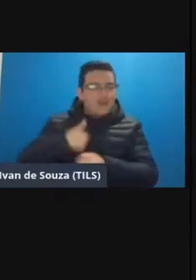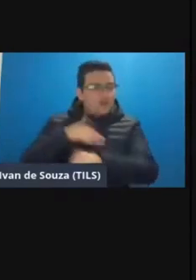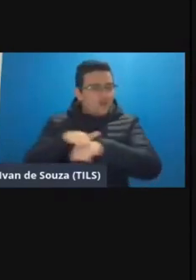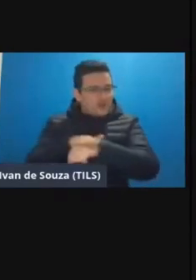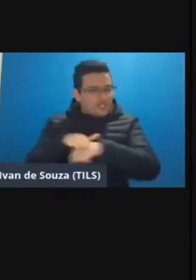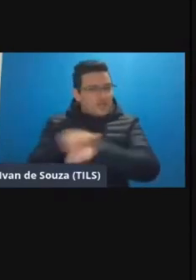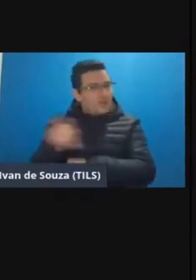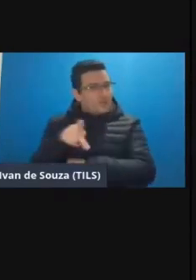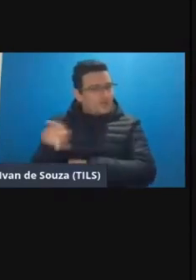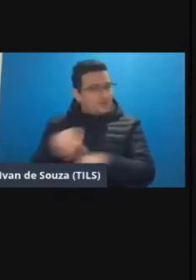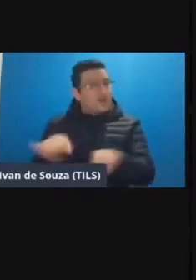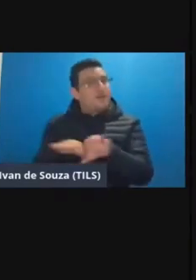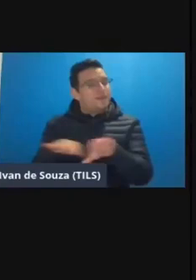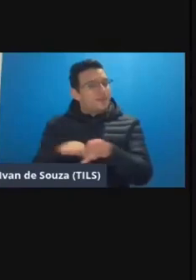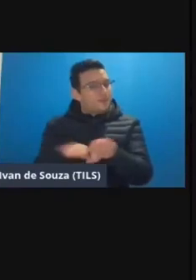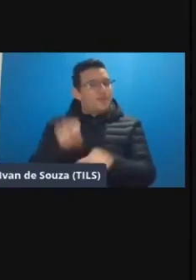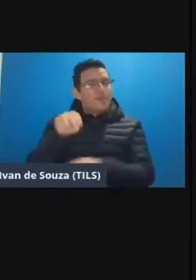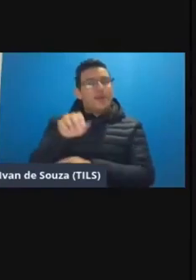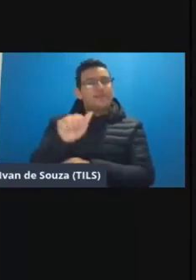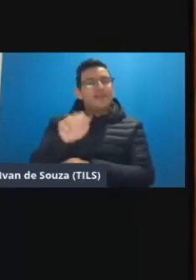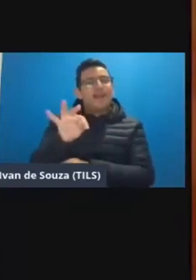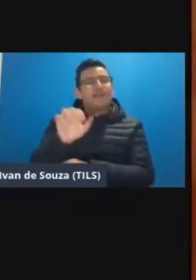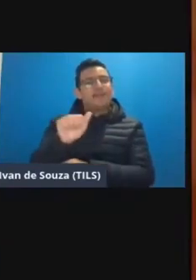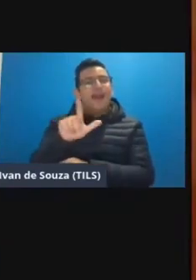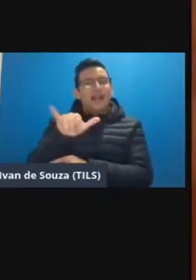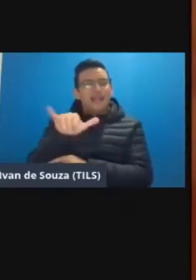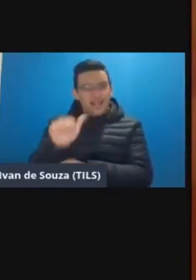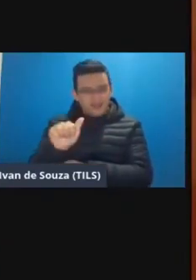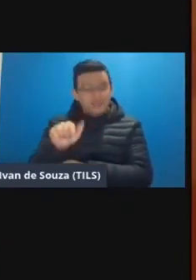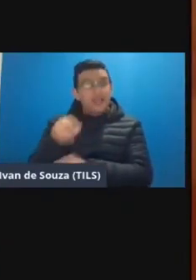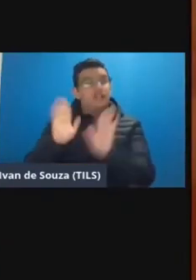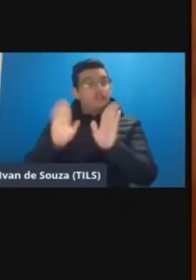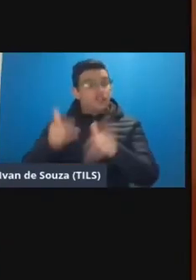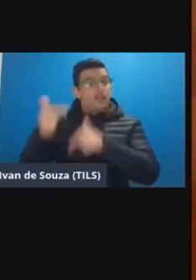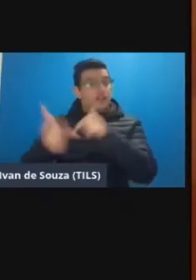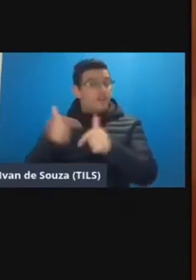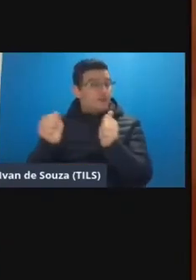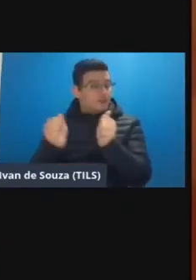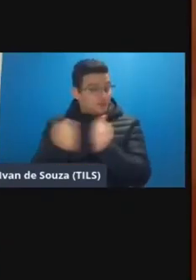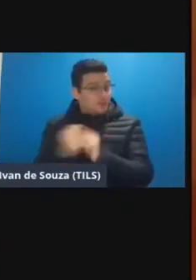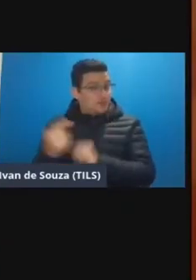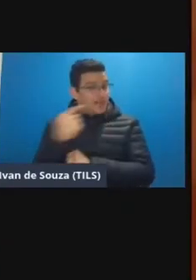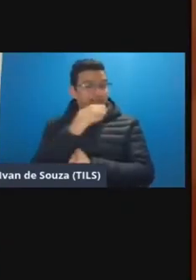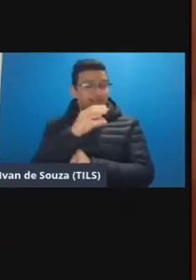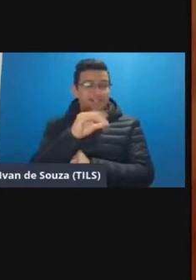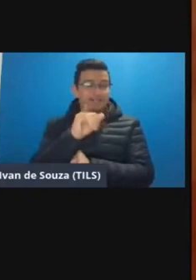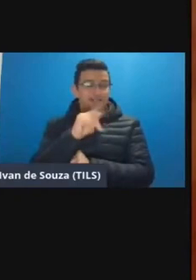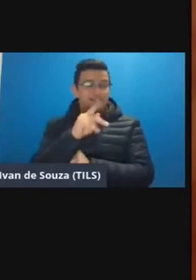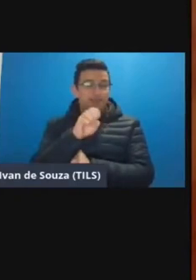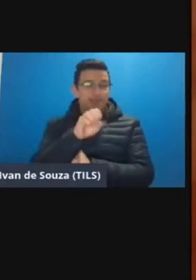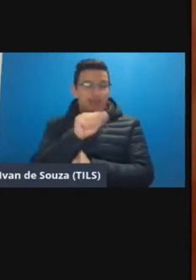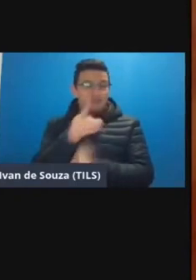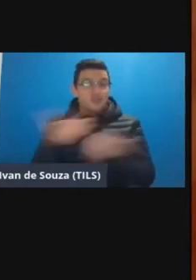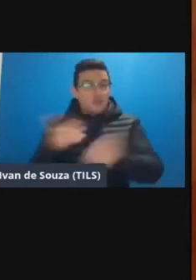Giovana e também com a Natália Savione a Natália que já trabalhou conosco lá na CIPAD hoje hoje está na